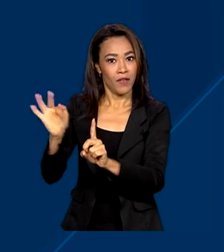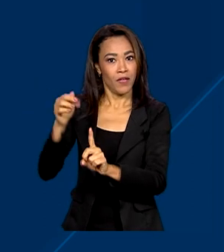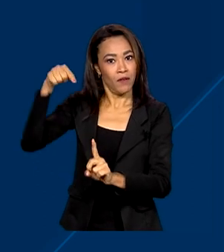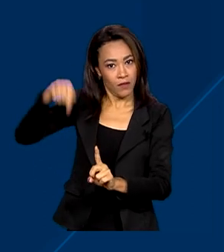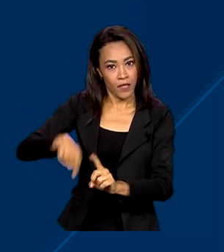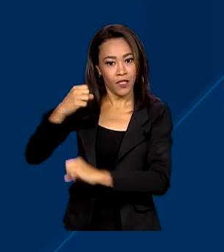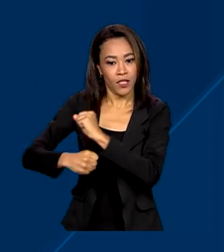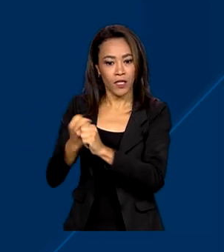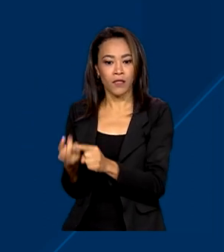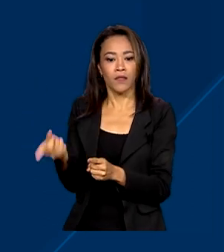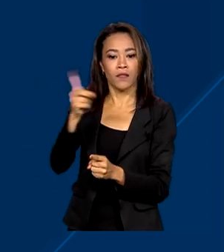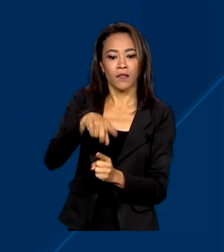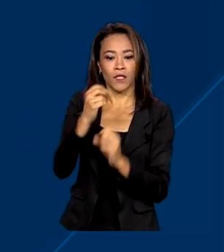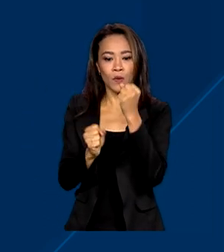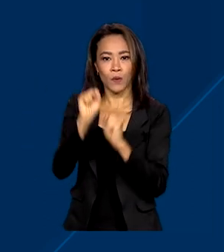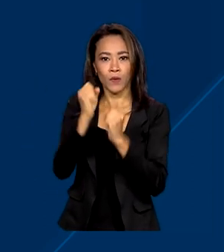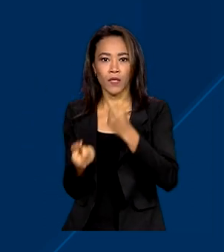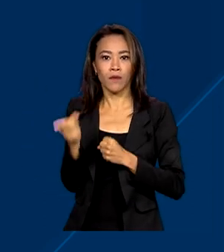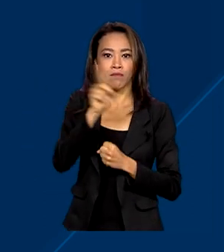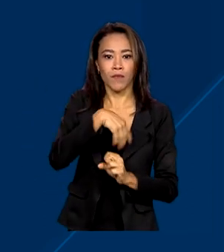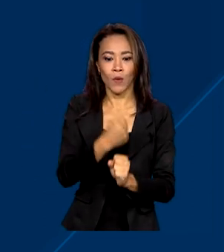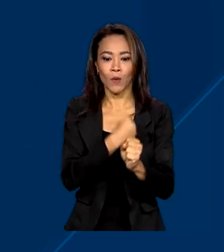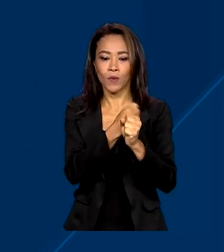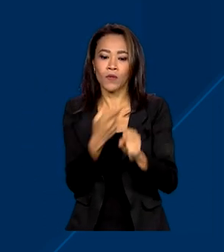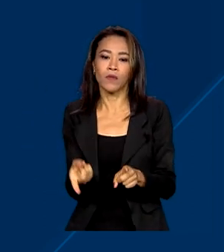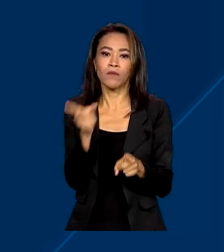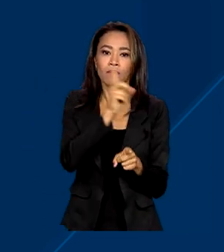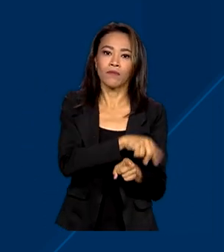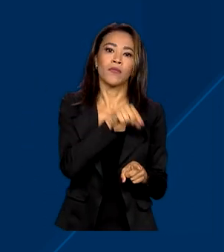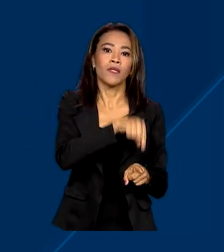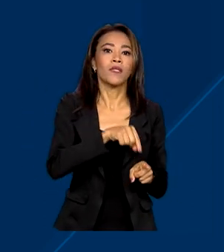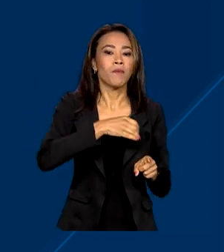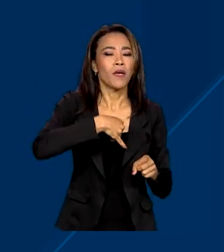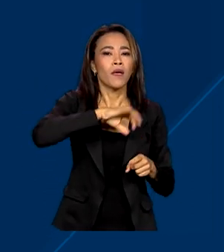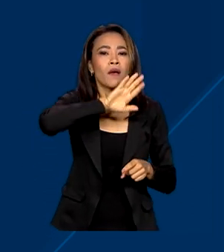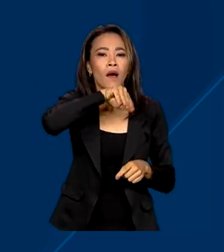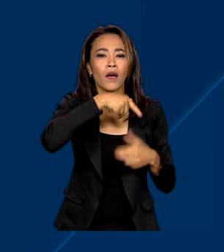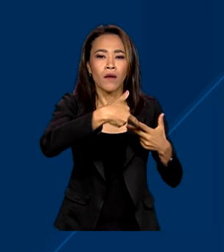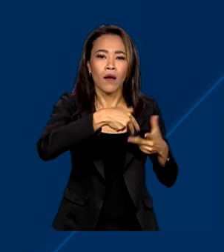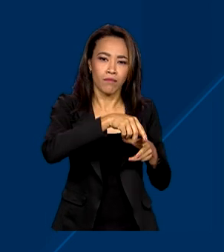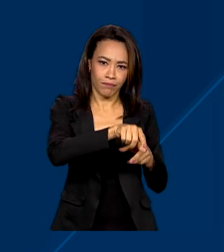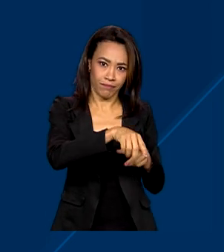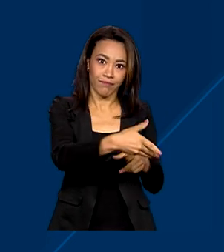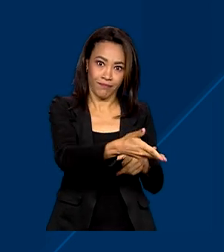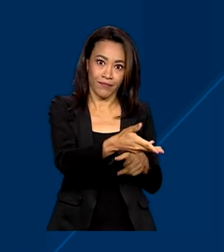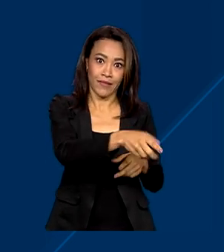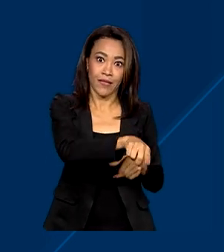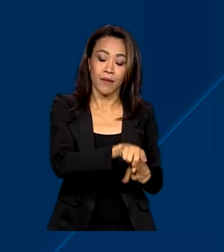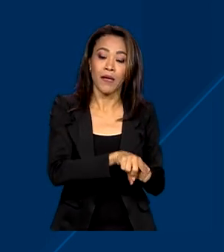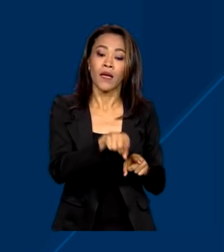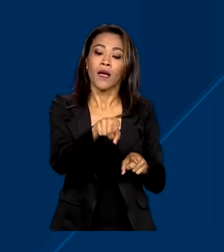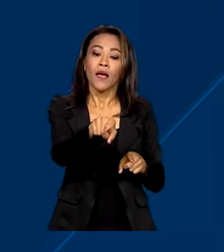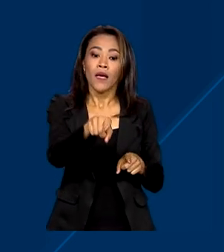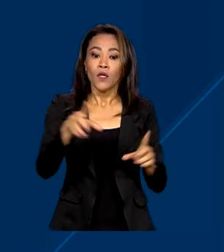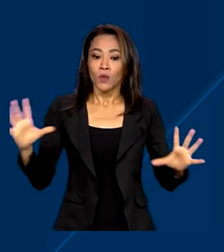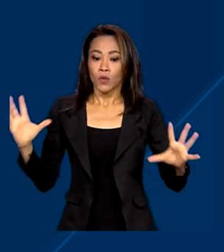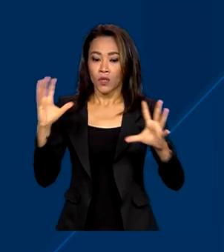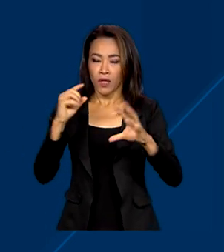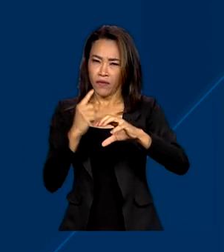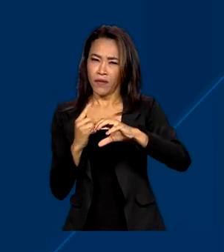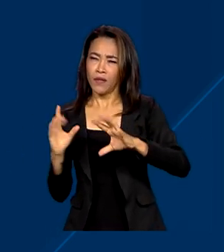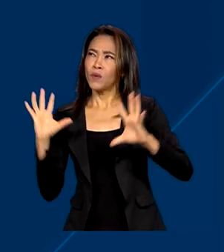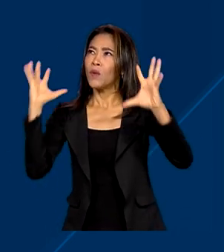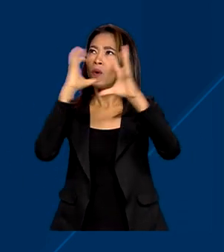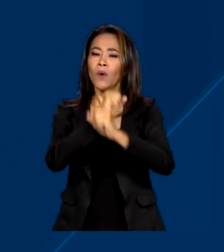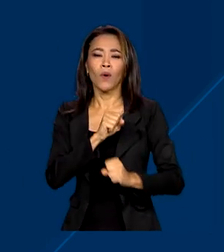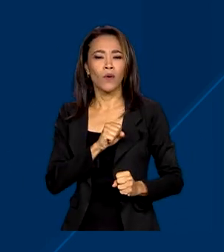seguido da indústria, construção e agropecuária. O comércio teve índice negativo. Todas as unidades